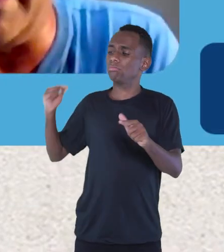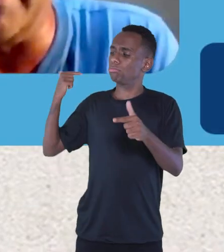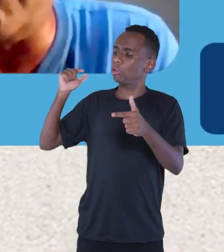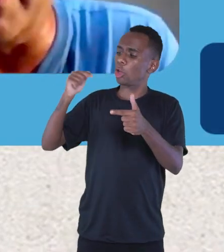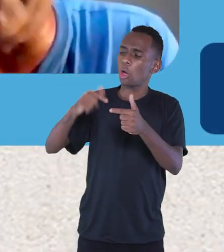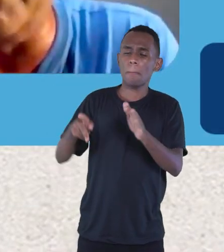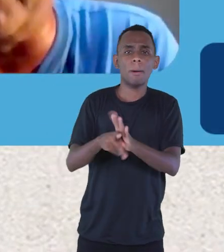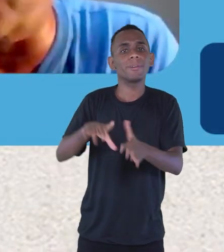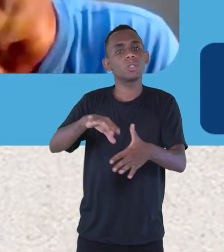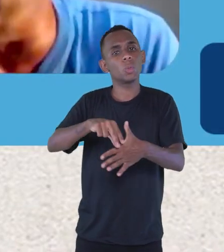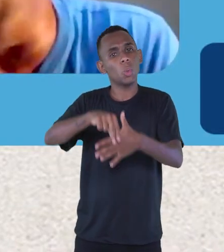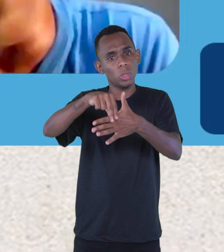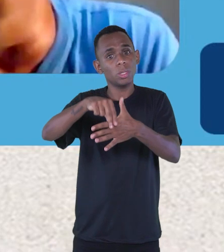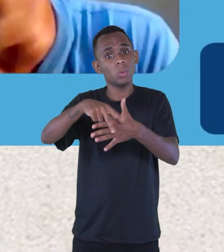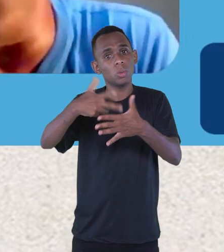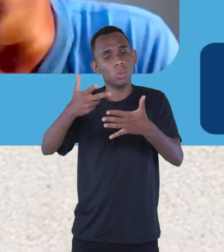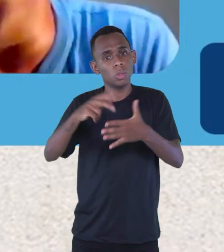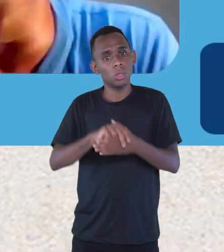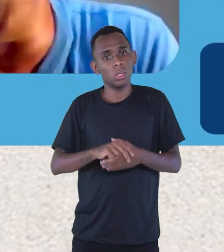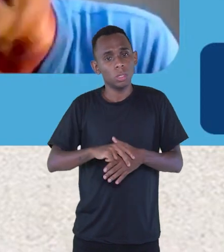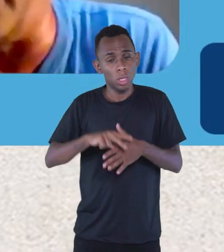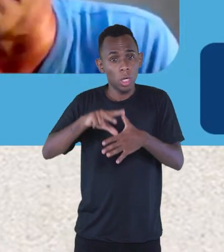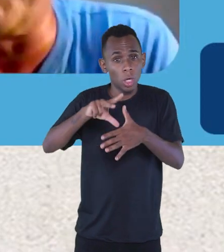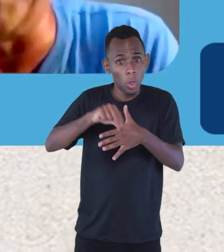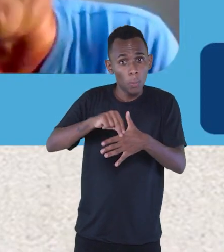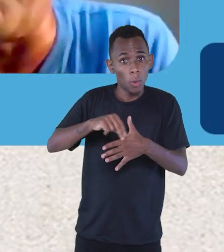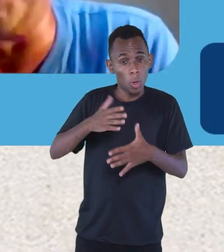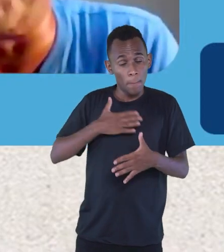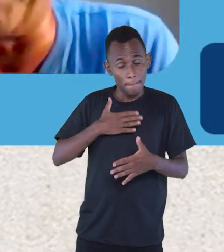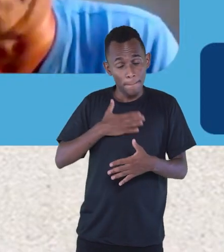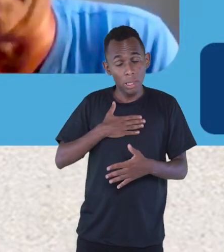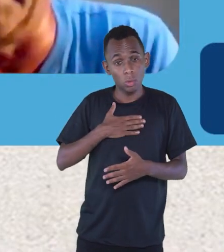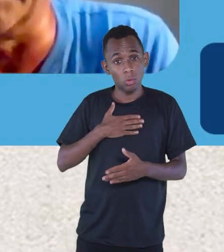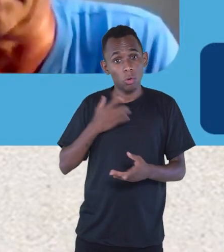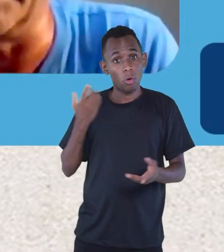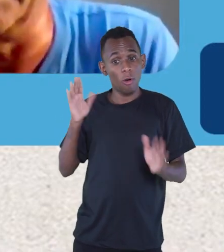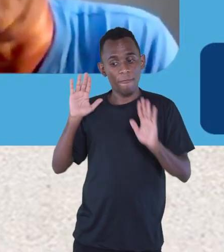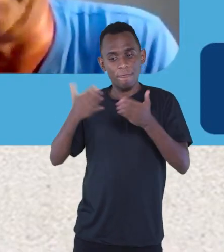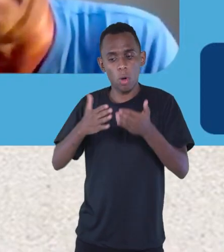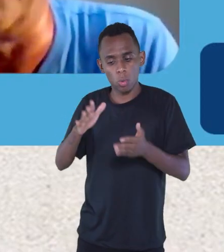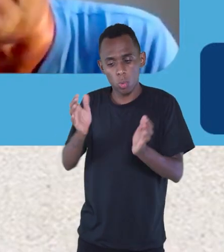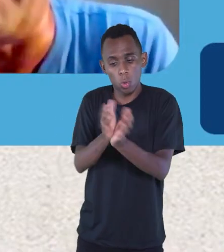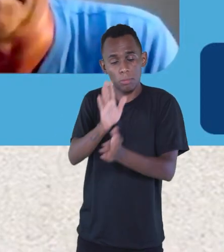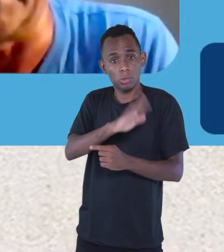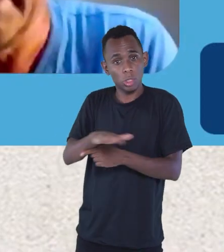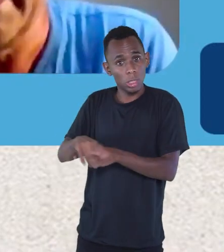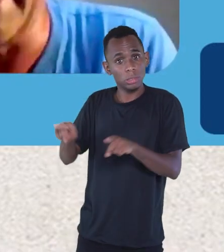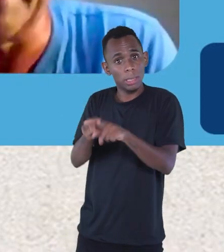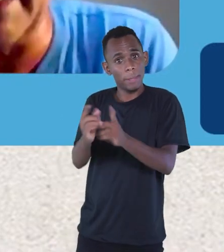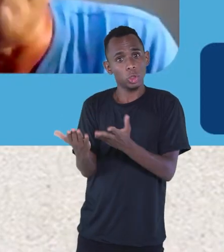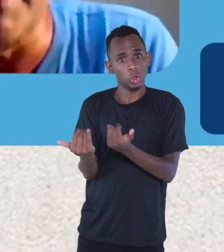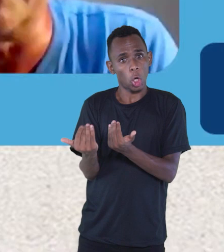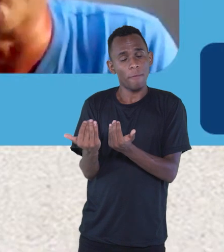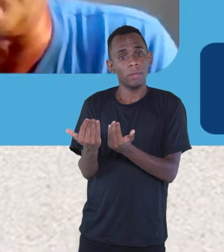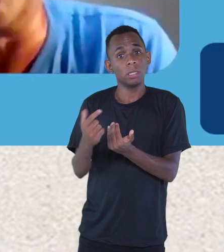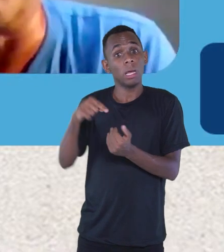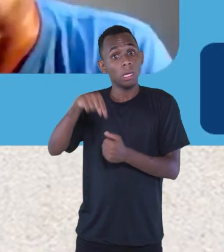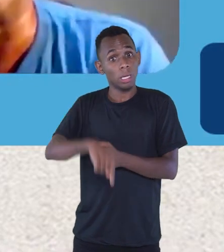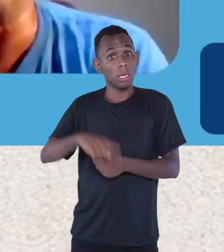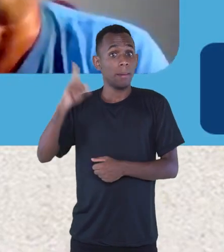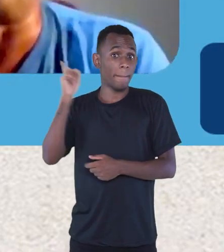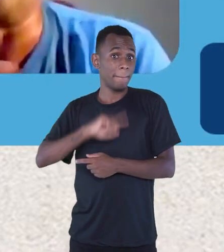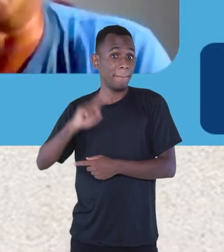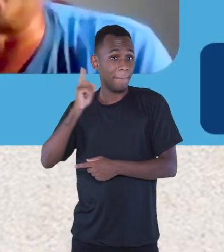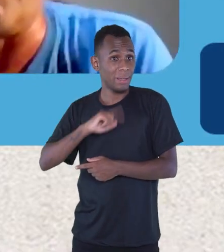do cordel e como meus cordéis se voltam principalmente para crianças e jovens, e aqui em Minas o